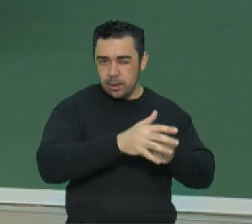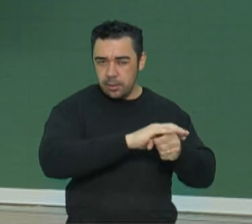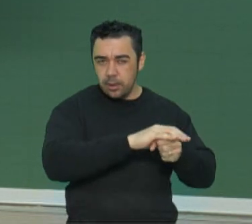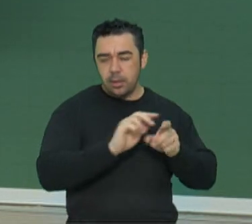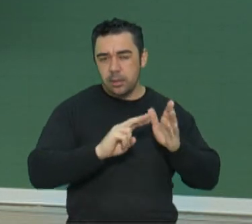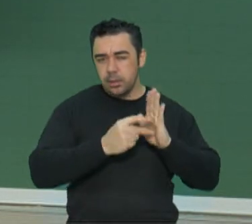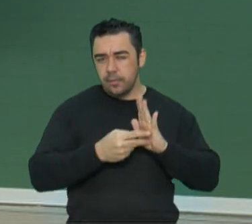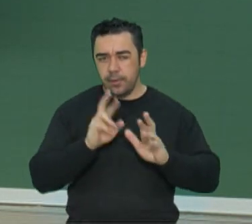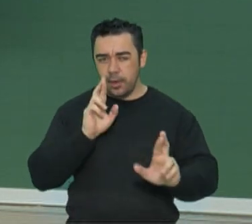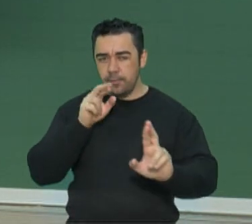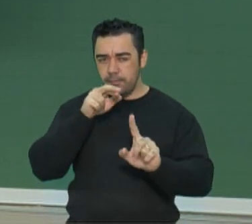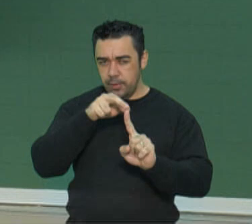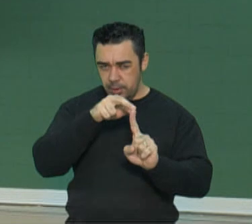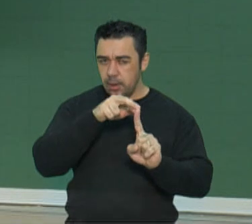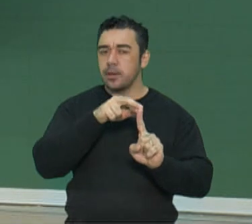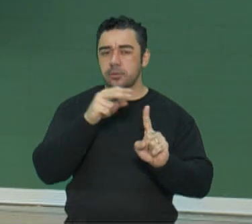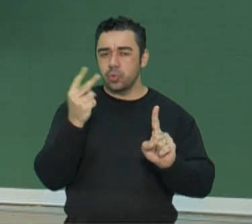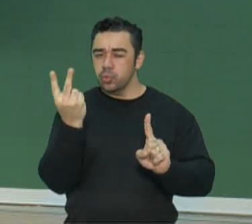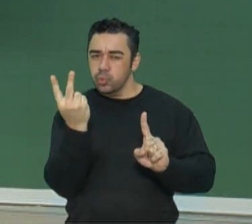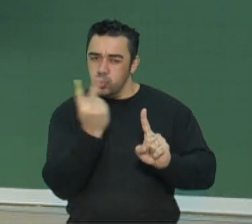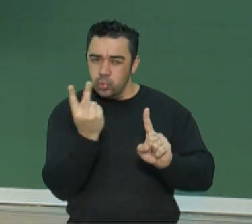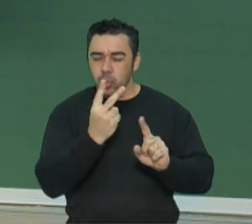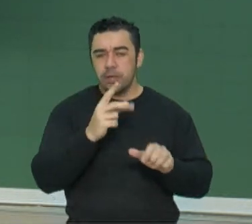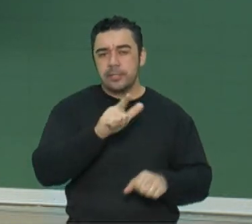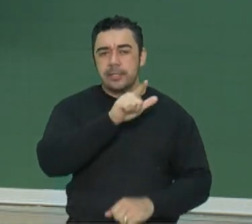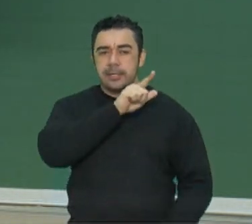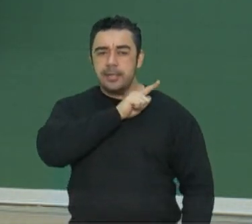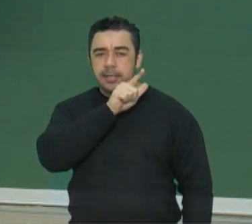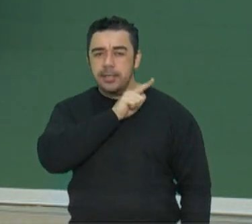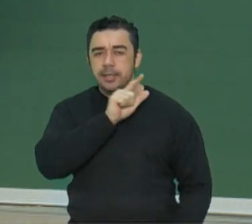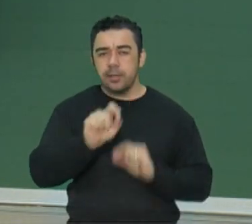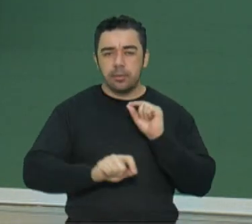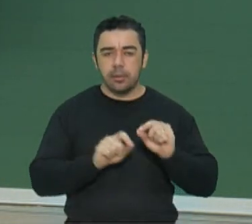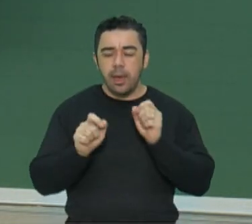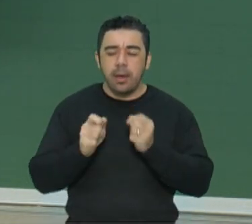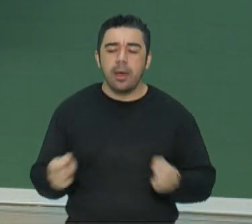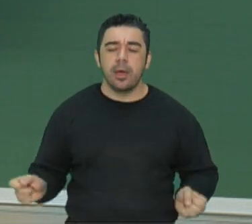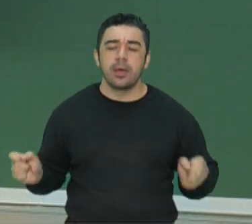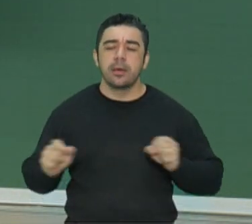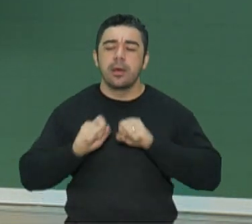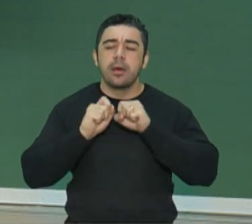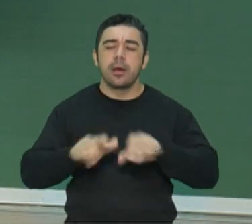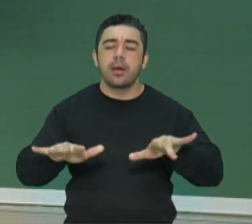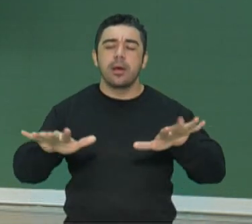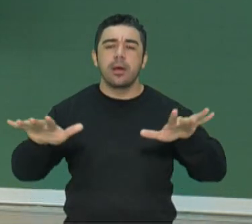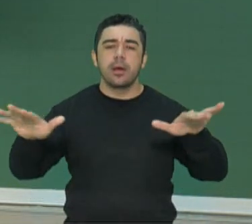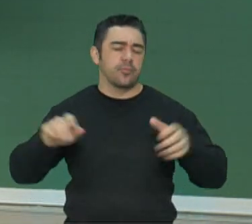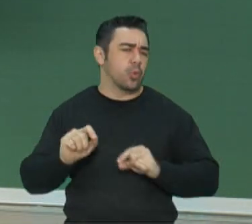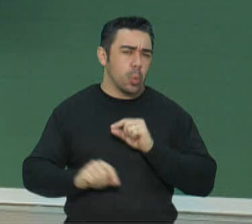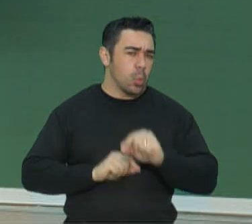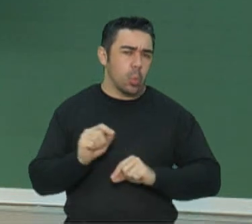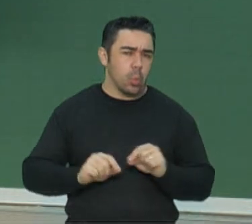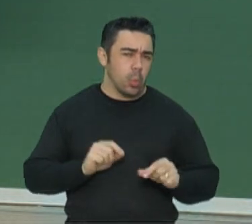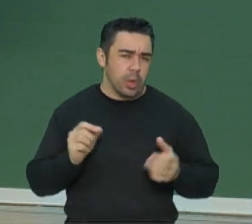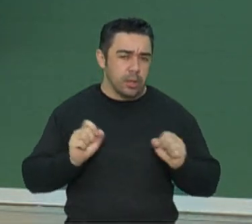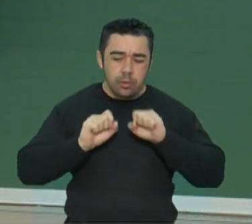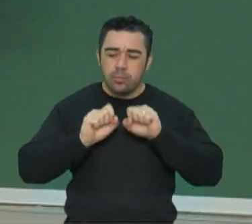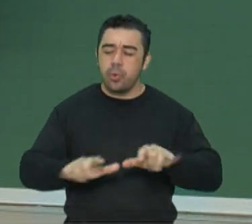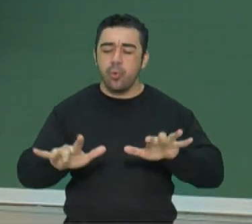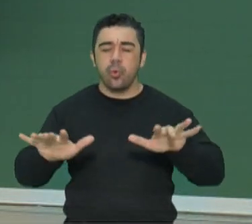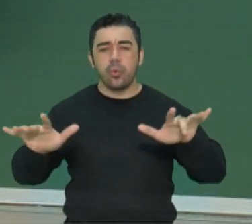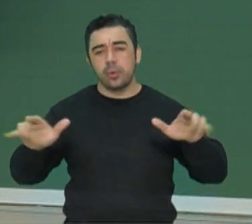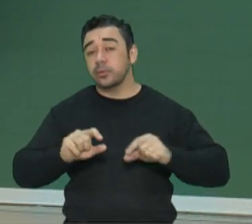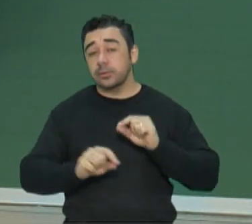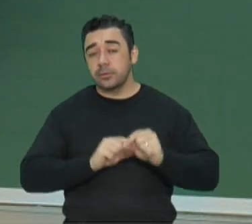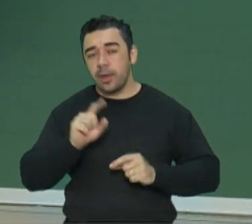então, ao líder da Alemanha e da Itália semeando os campos. O que eles estão semeando? Quais sementes eles estão jogando?